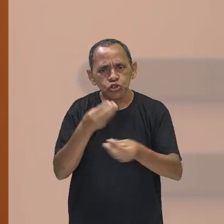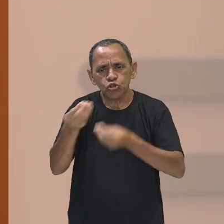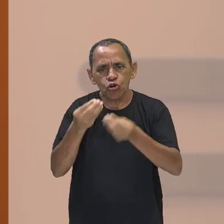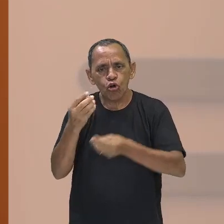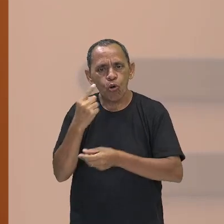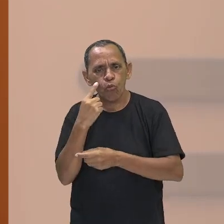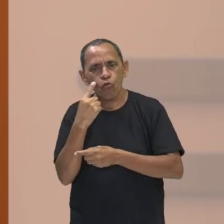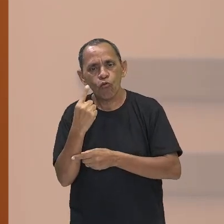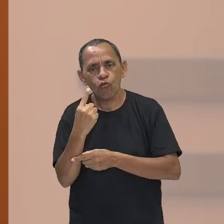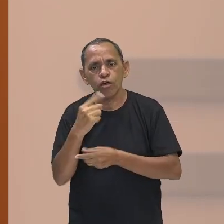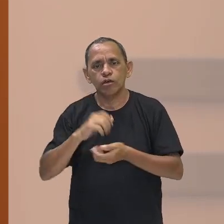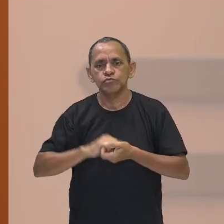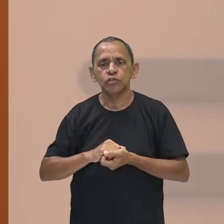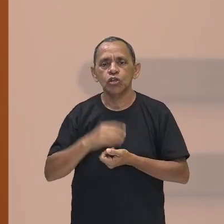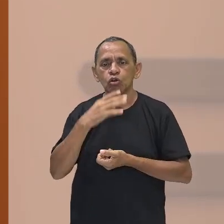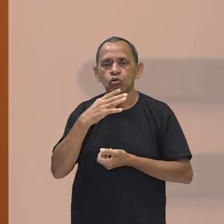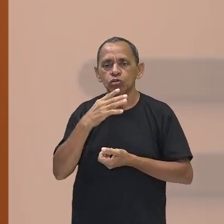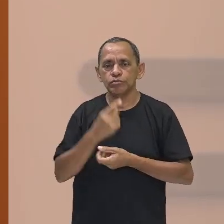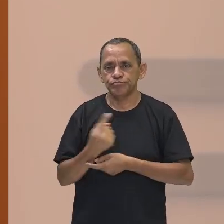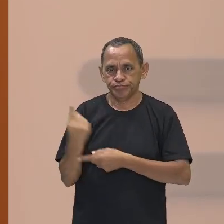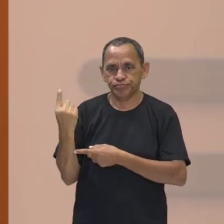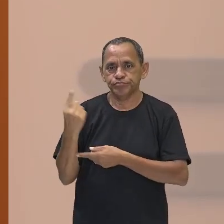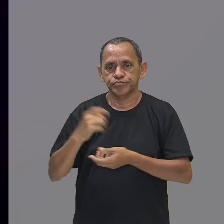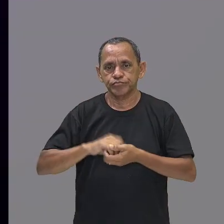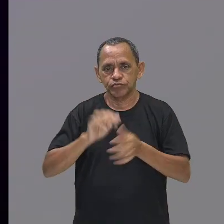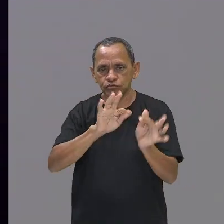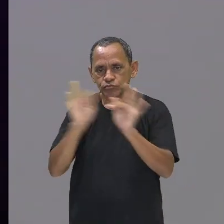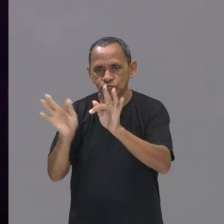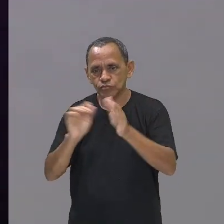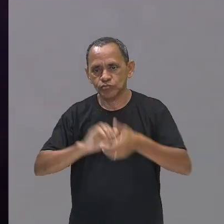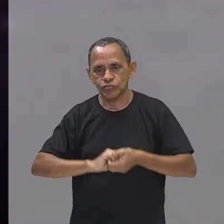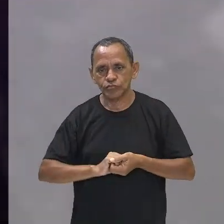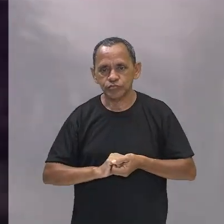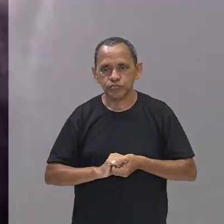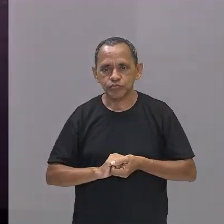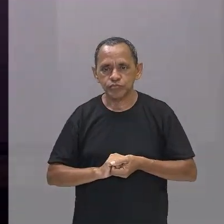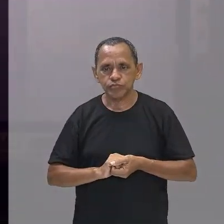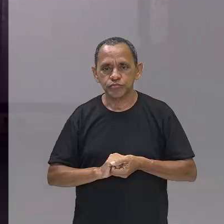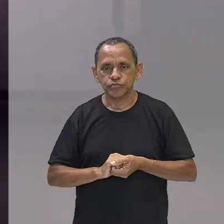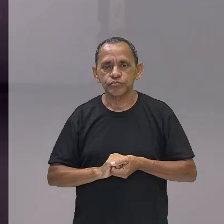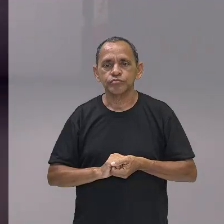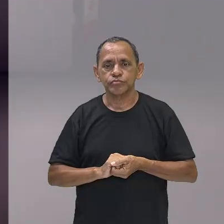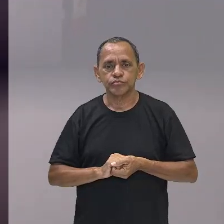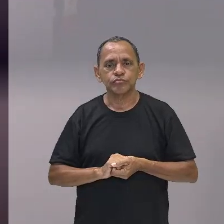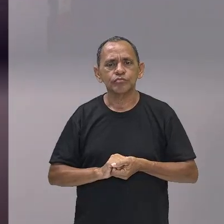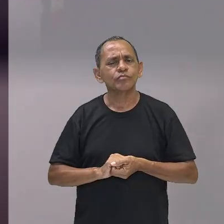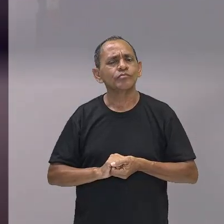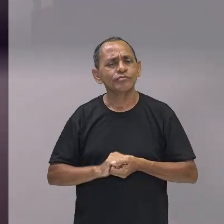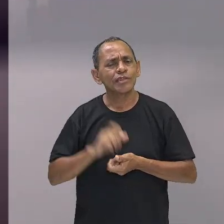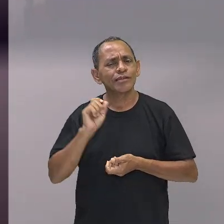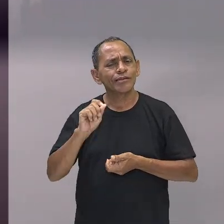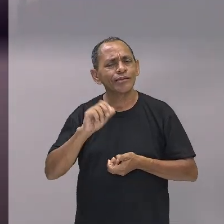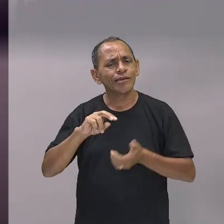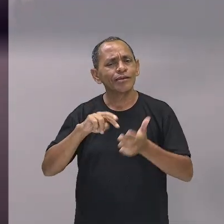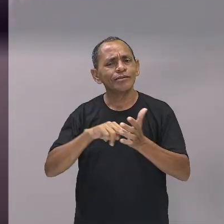conhecer um pouco de Max Weber. Vamos lá então no nosso VT. Quem foi Max Weber?